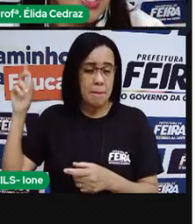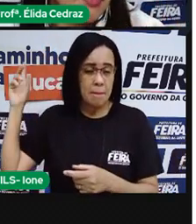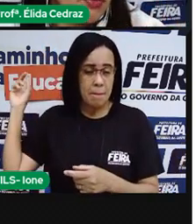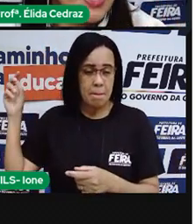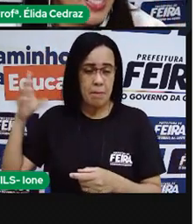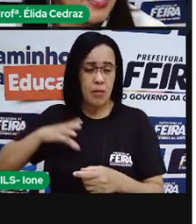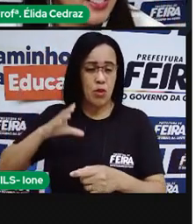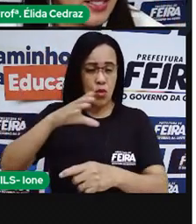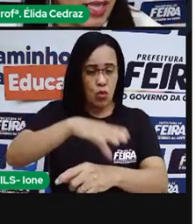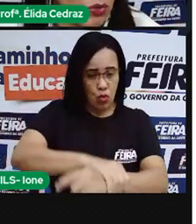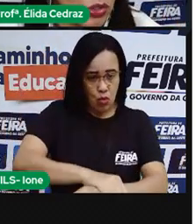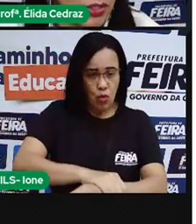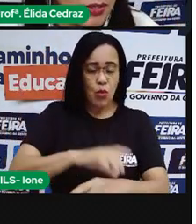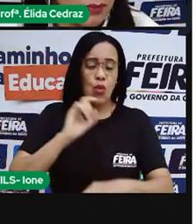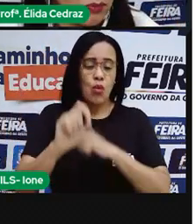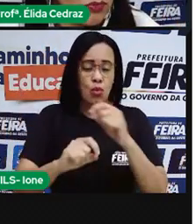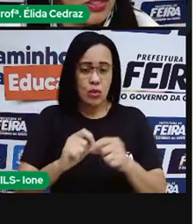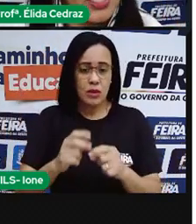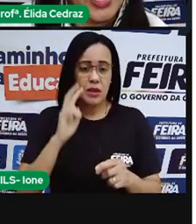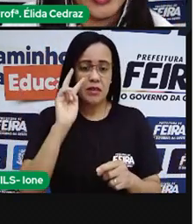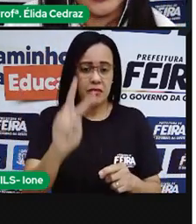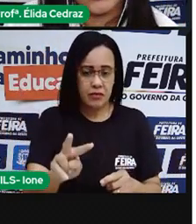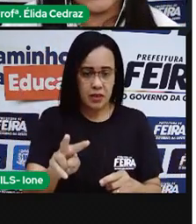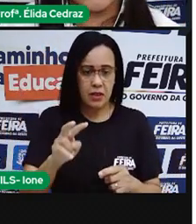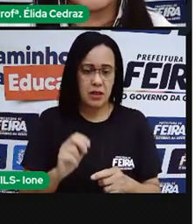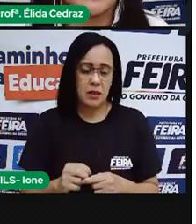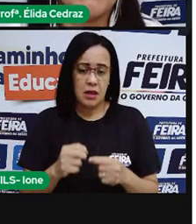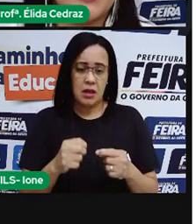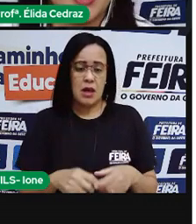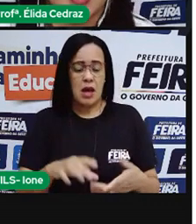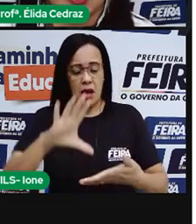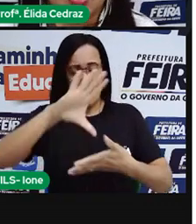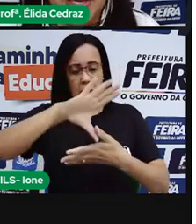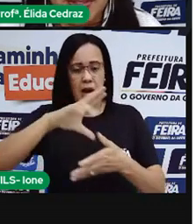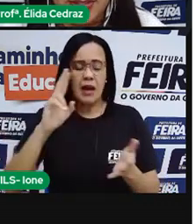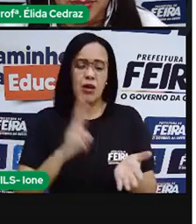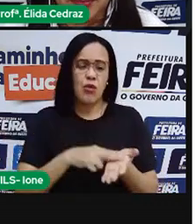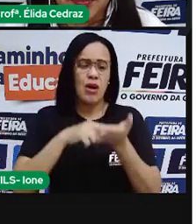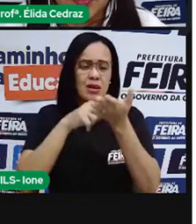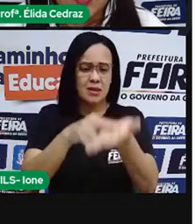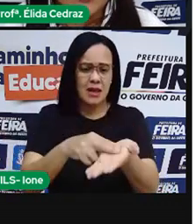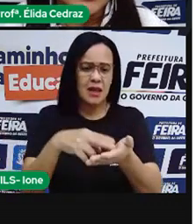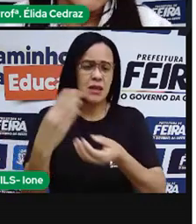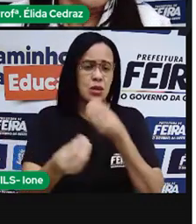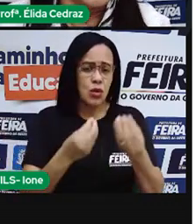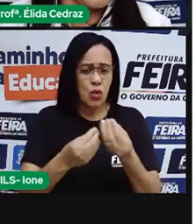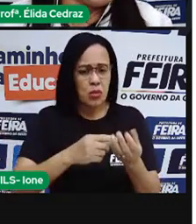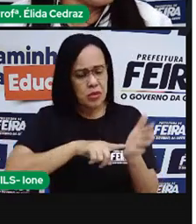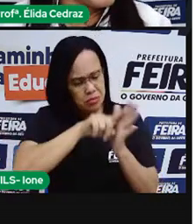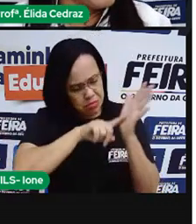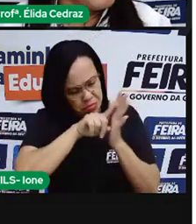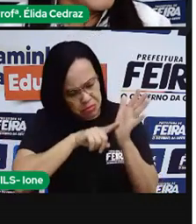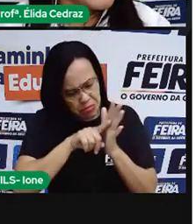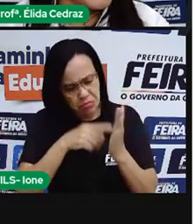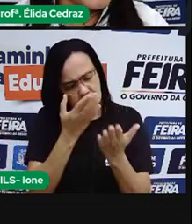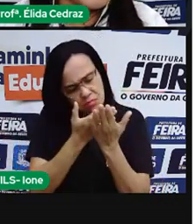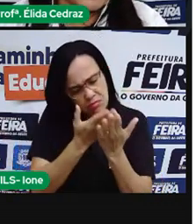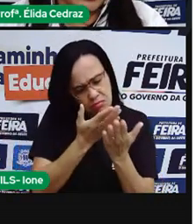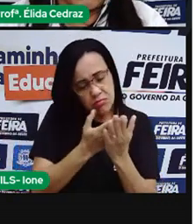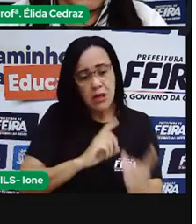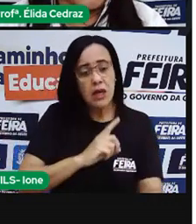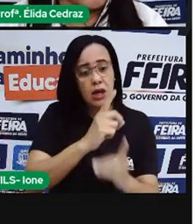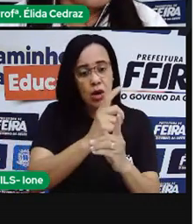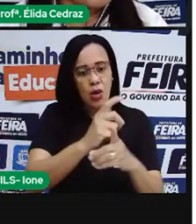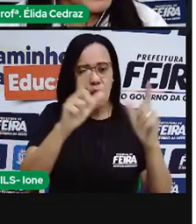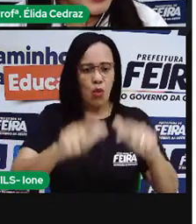utilizavam as cartas náuticas. Aqui nós temos a bandeira do Brasil. A bandeira do Brasil nós